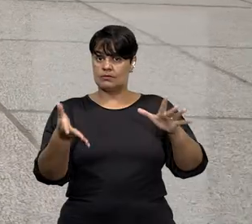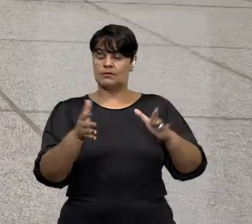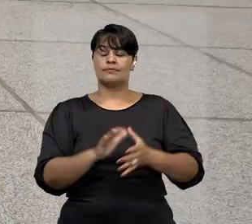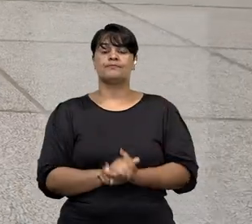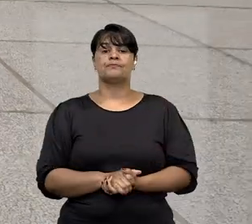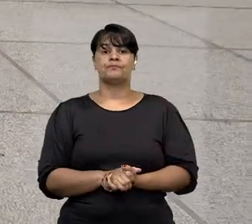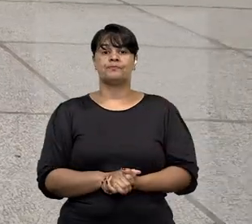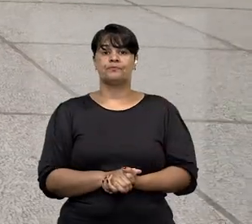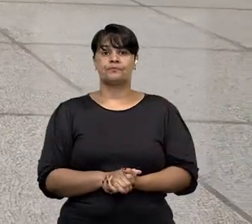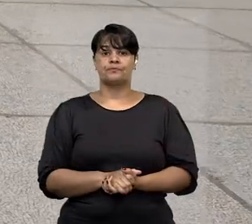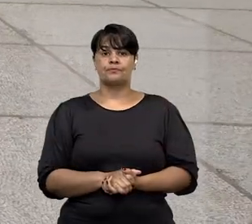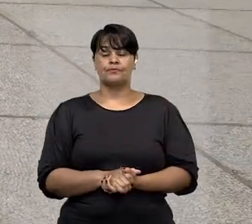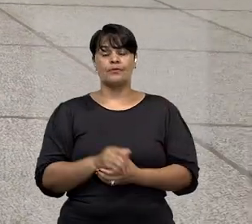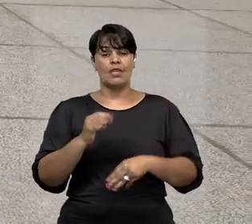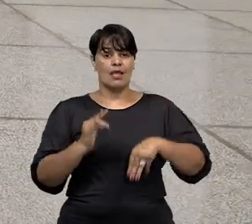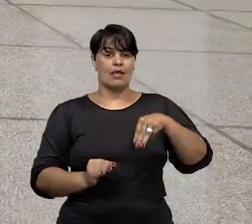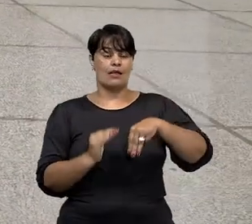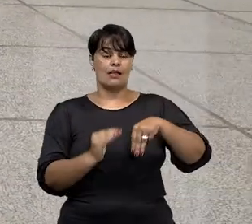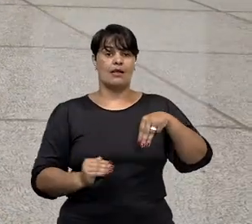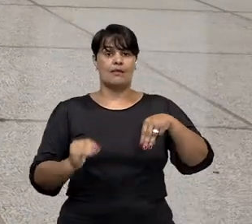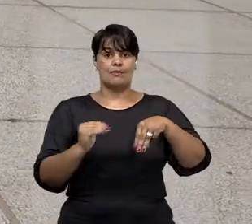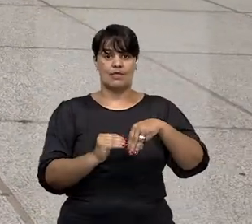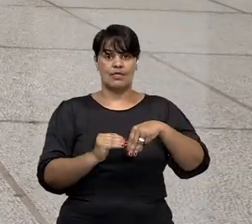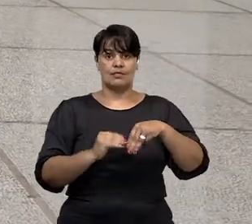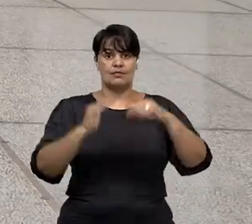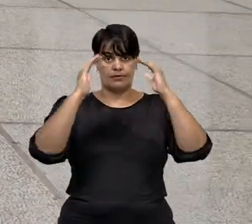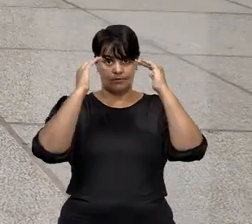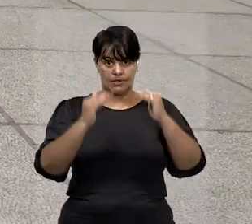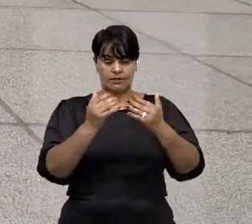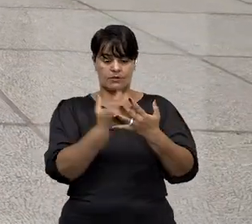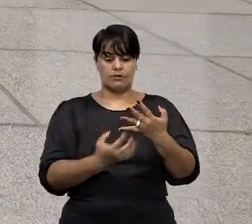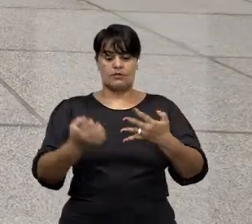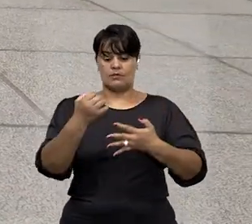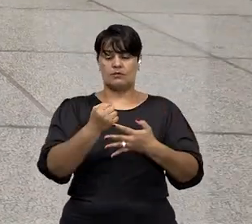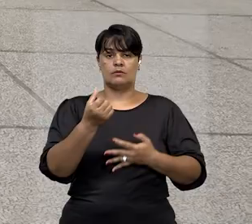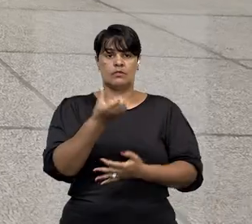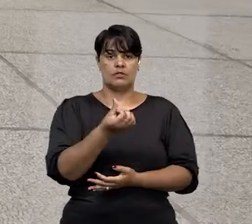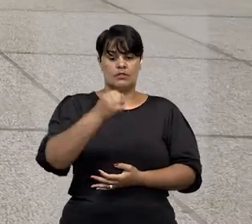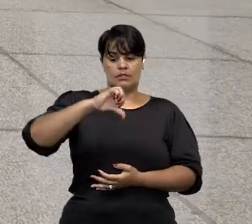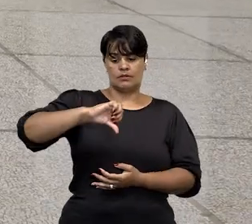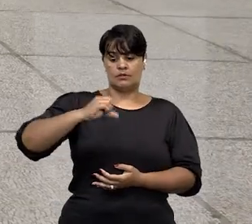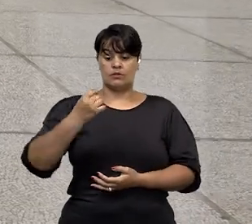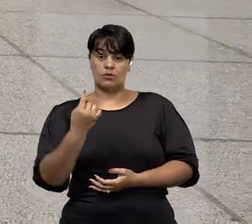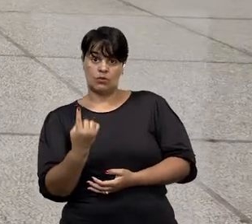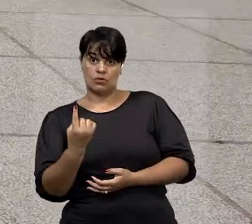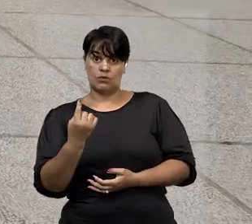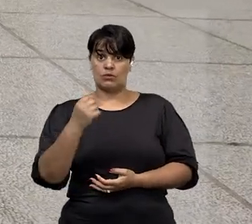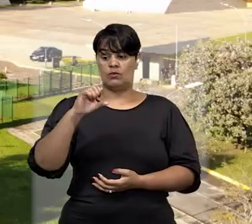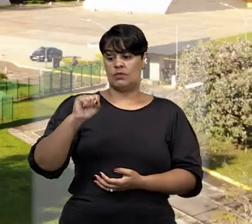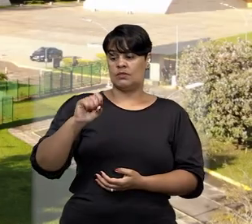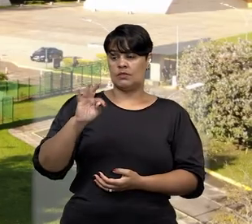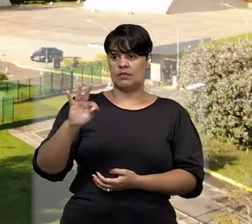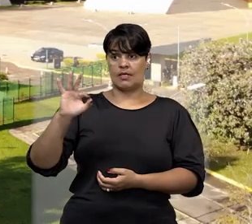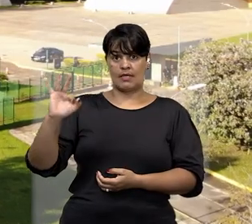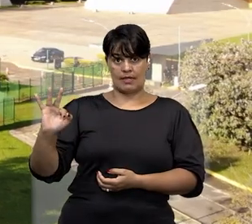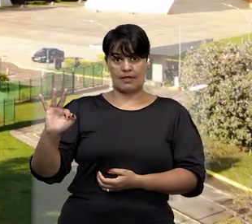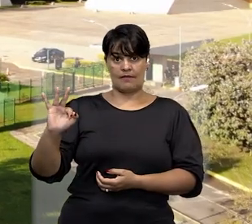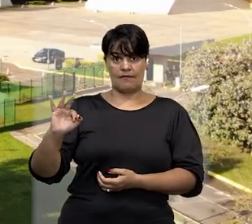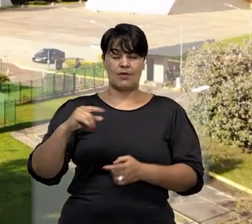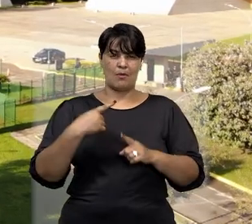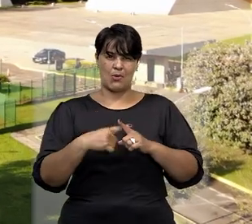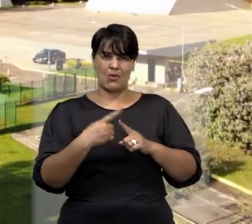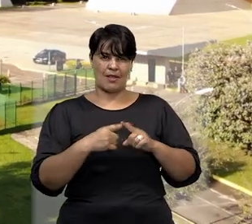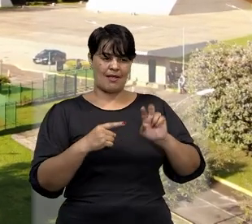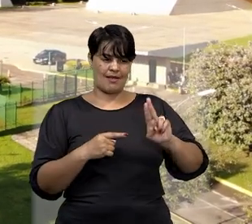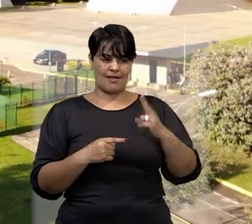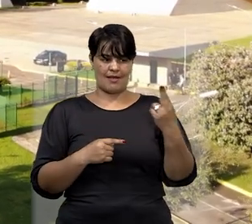Por analogia, a ministra aplicou a súmula 691 do Supremo Tribunal Federal, pois a impetração do